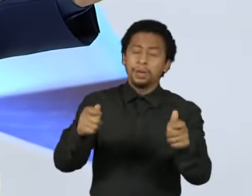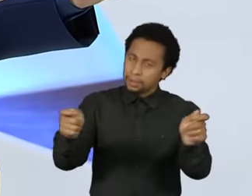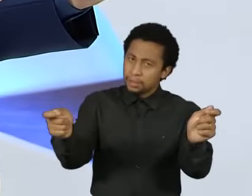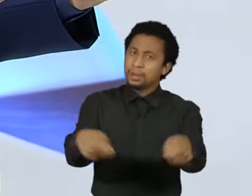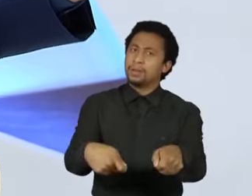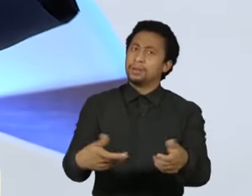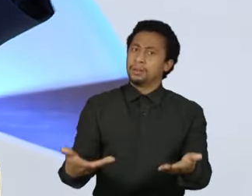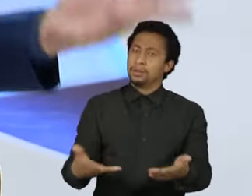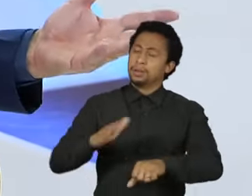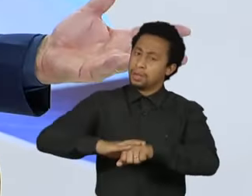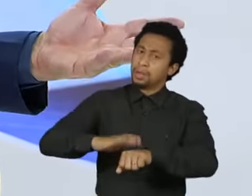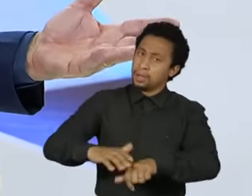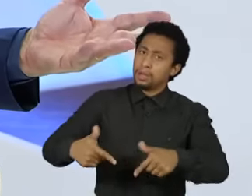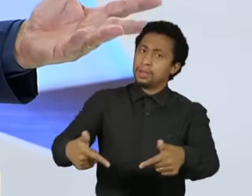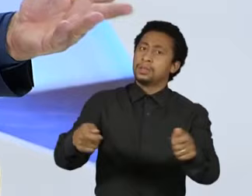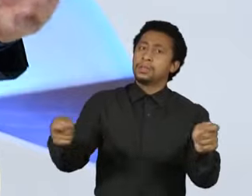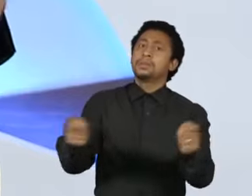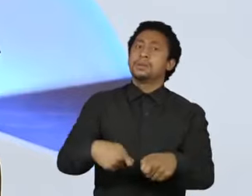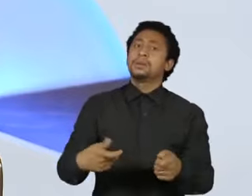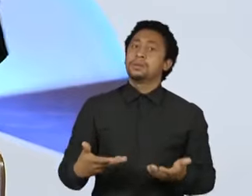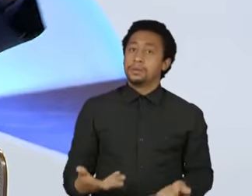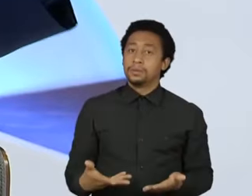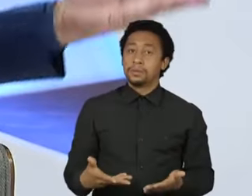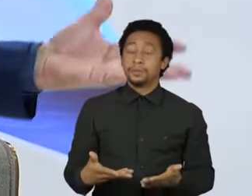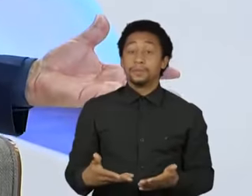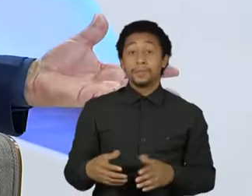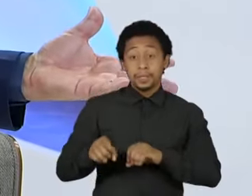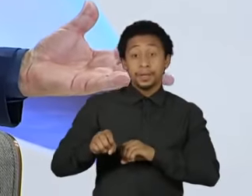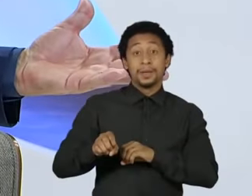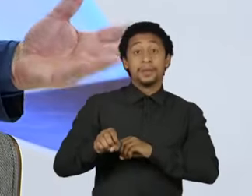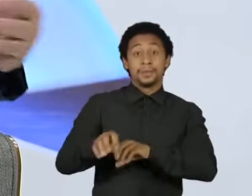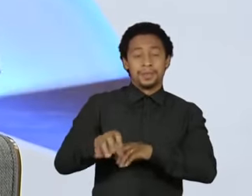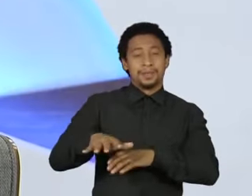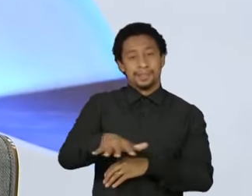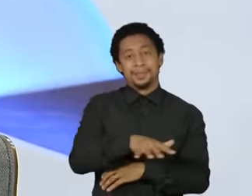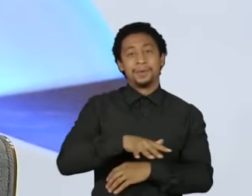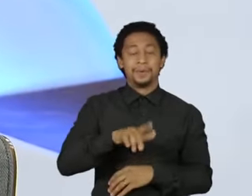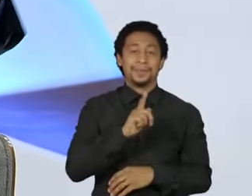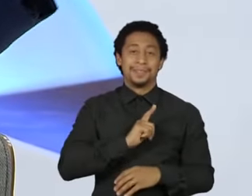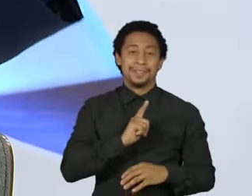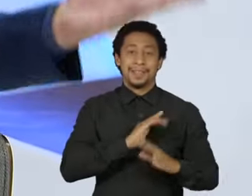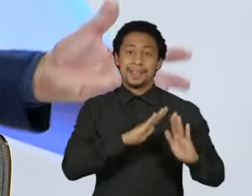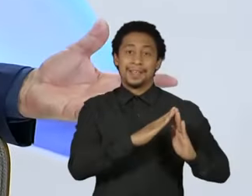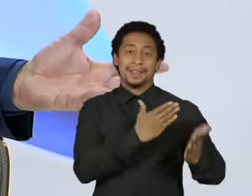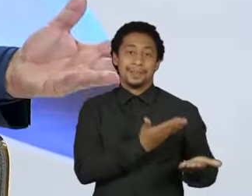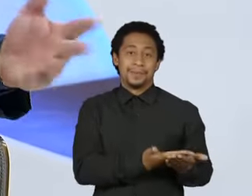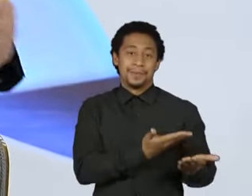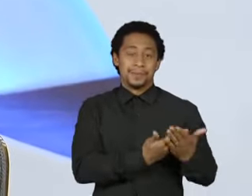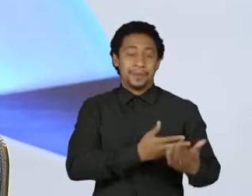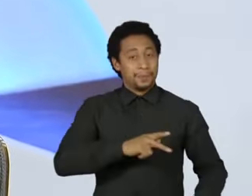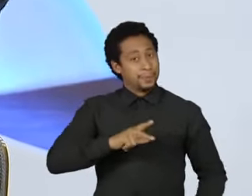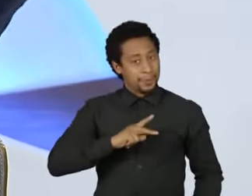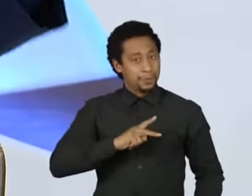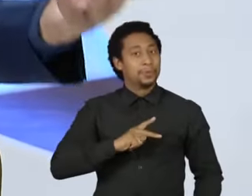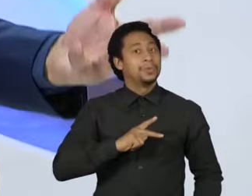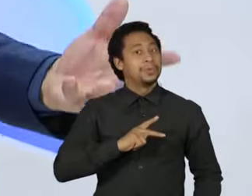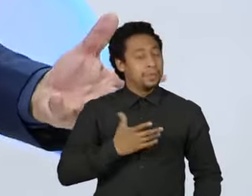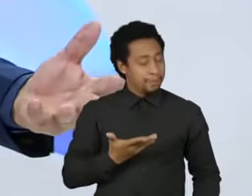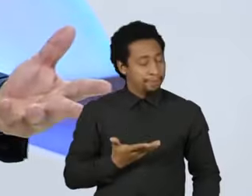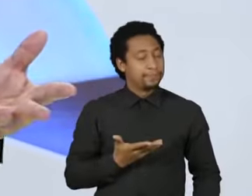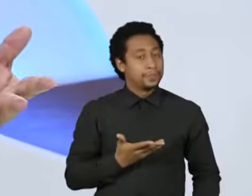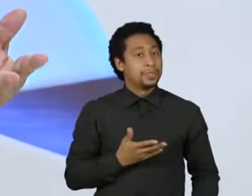Nós temos uma coisa legal na educação, que são essas instituições privadas que passaram a estudar a educação, olhar